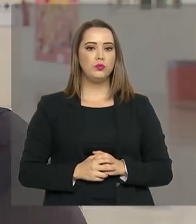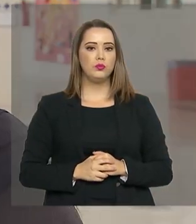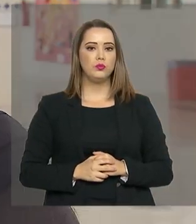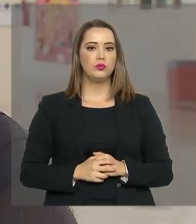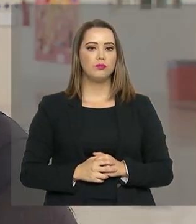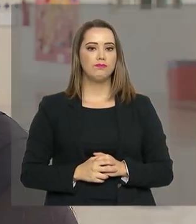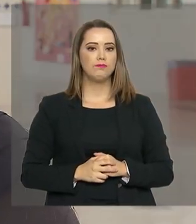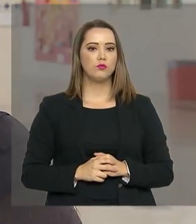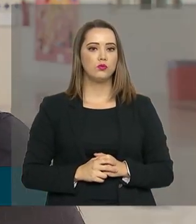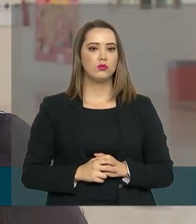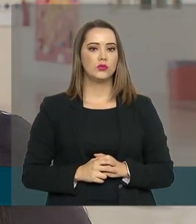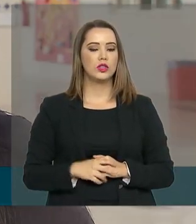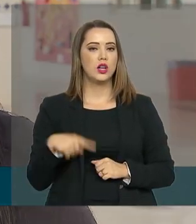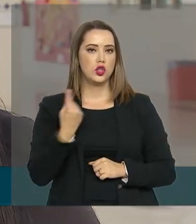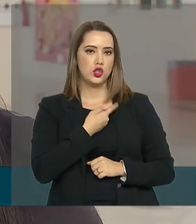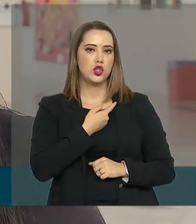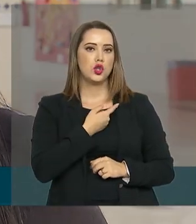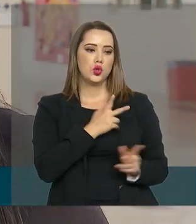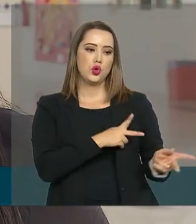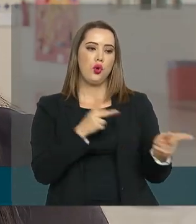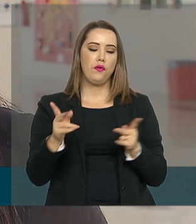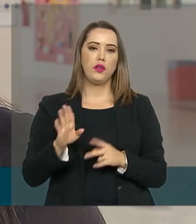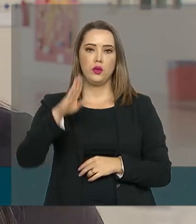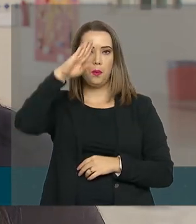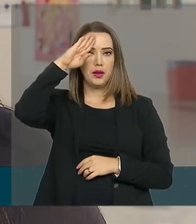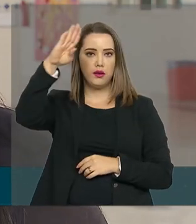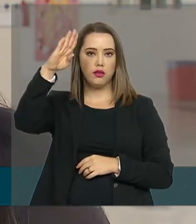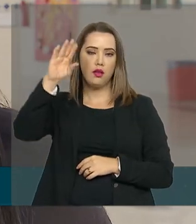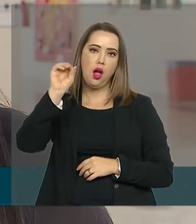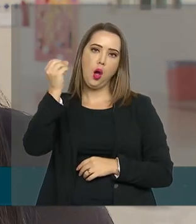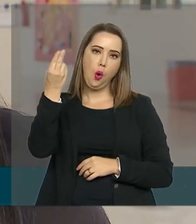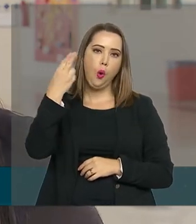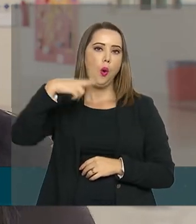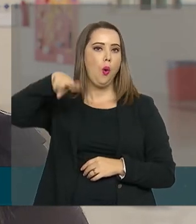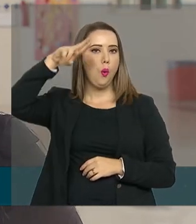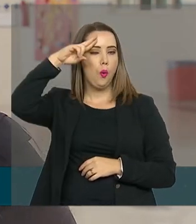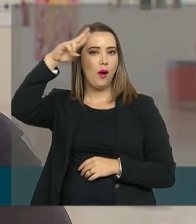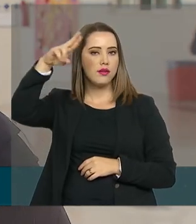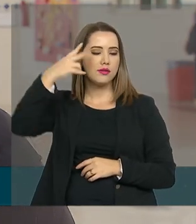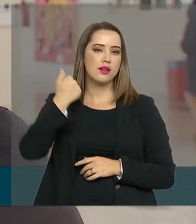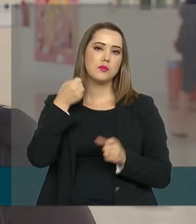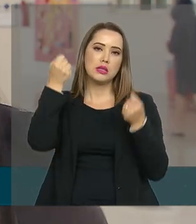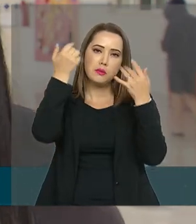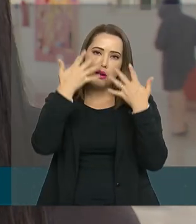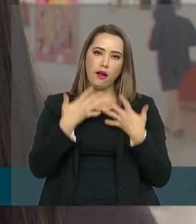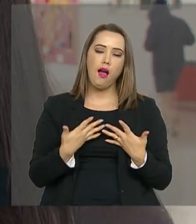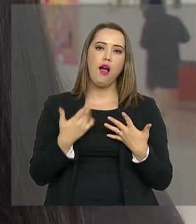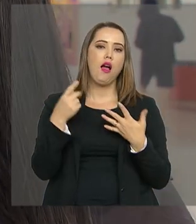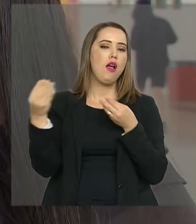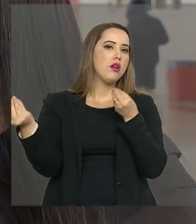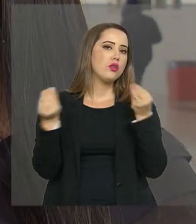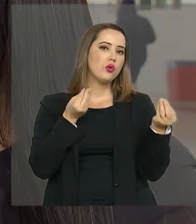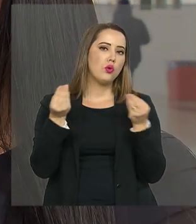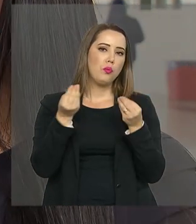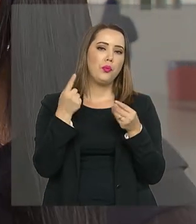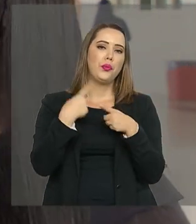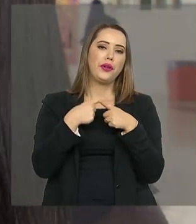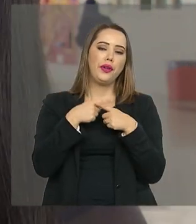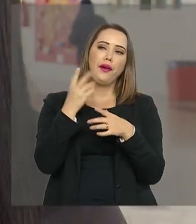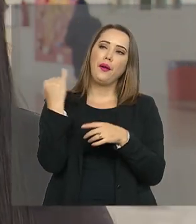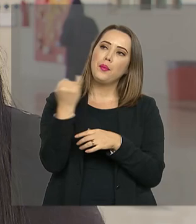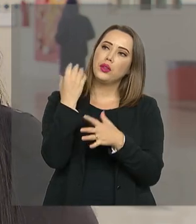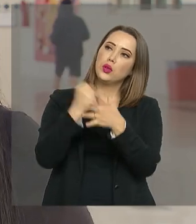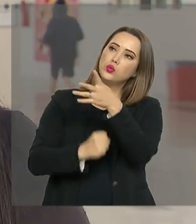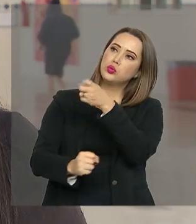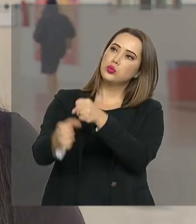A gente, geralmente, convida um militar ou alguém do Exército para explicar esse conteúdo para as crianças e explicar a importância do hasteamento da bandeira, do